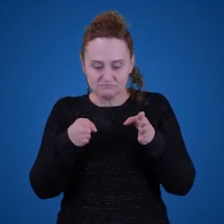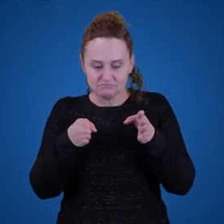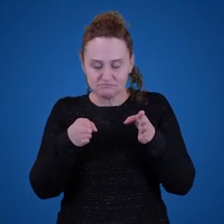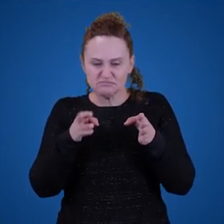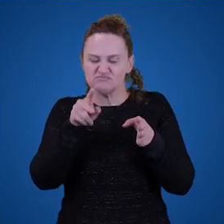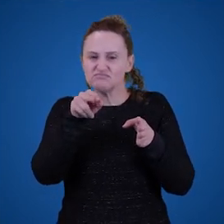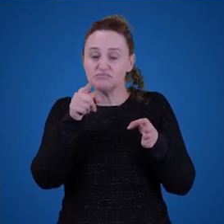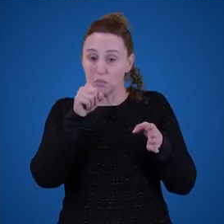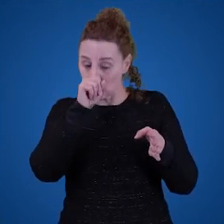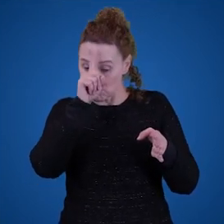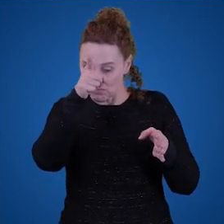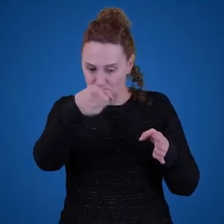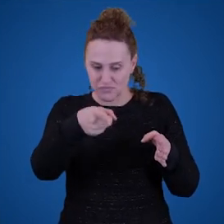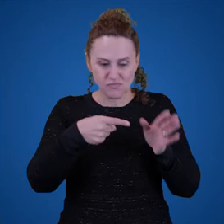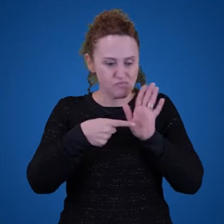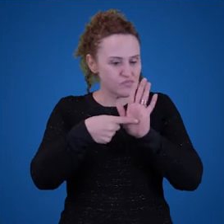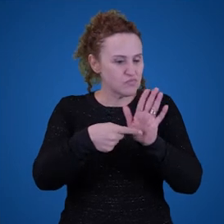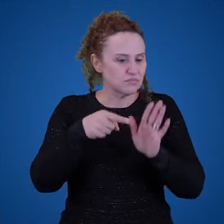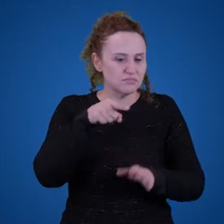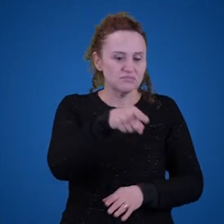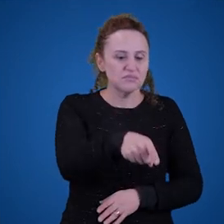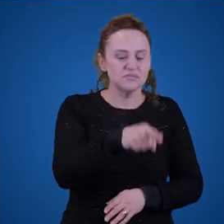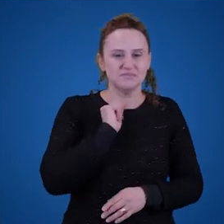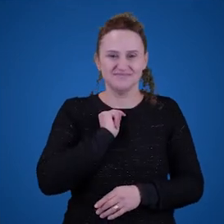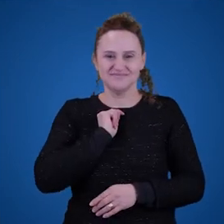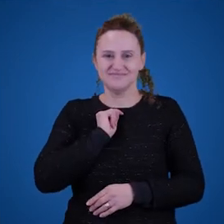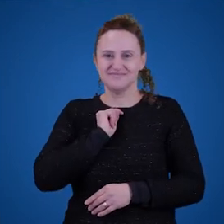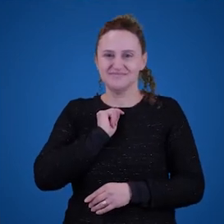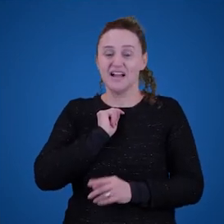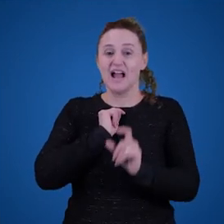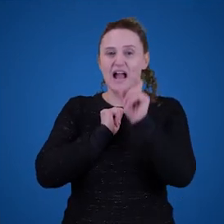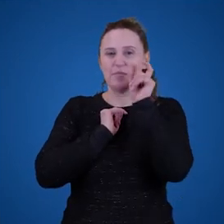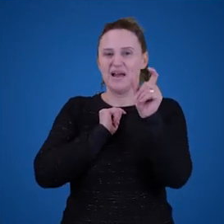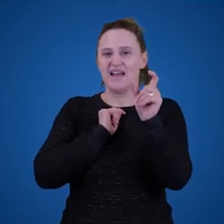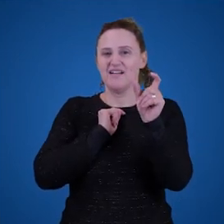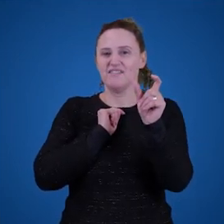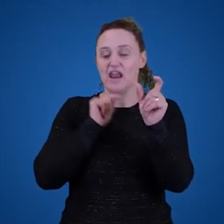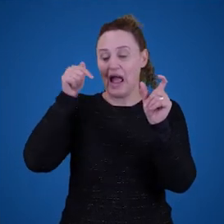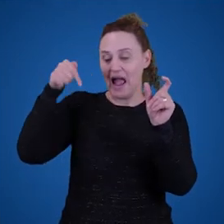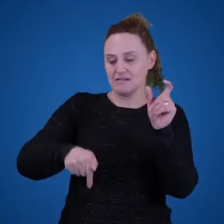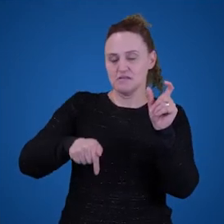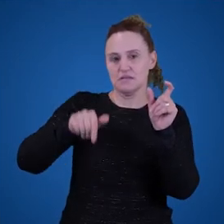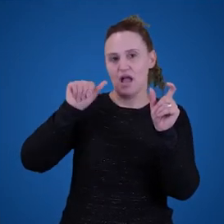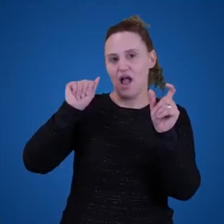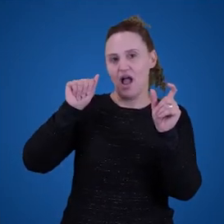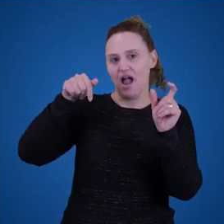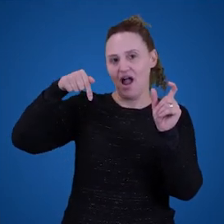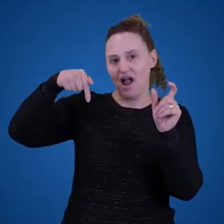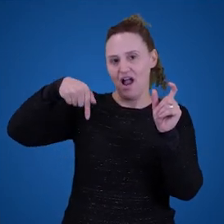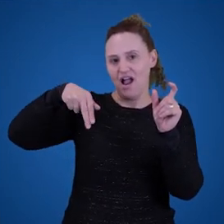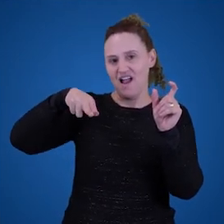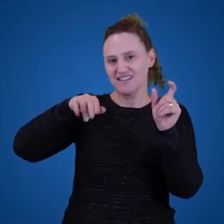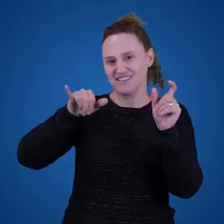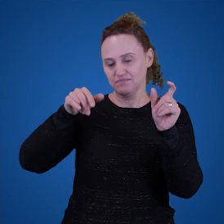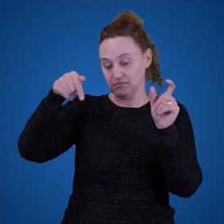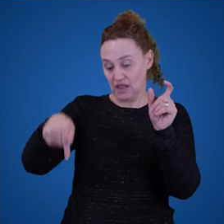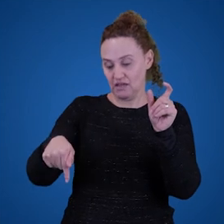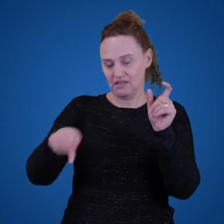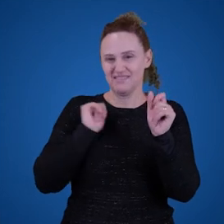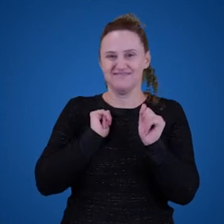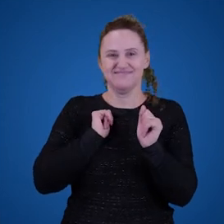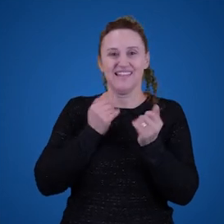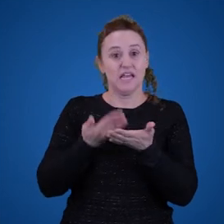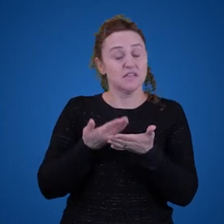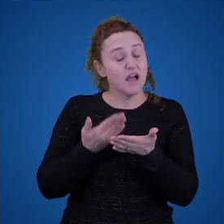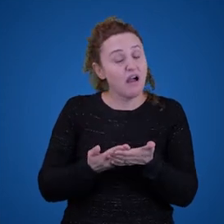para algum lugar. Como a palavra aqui, por exemplo. Quando eu falo aqui, eu falo aqui. Aqui é a sala